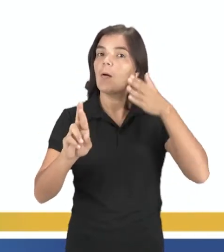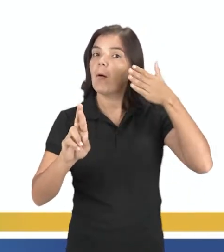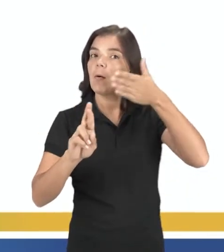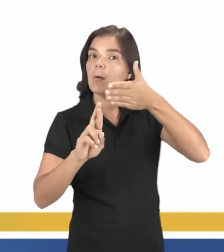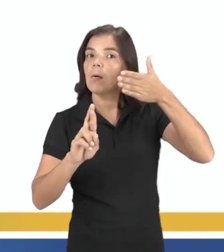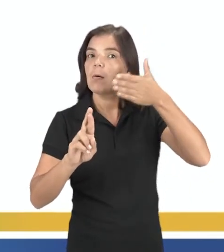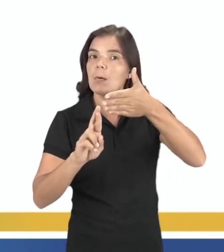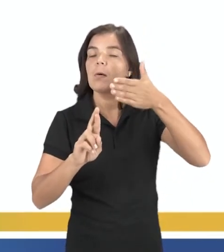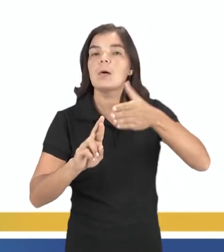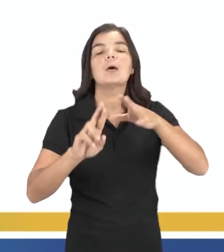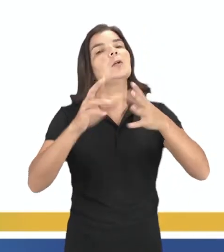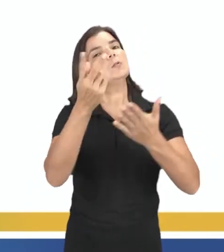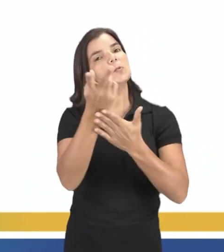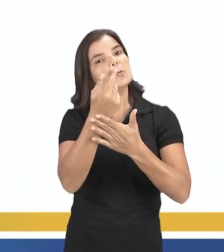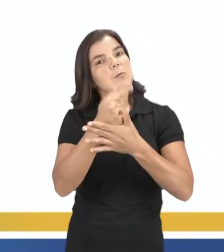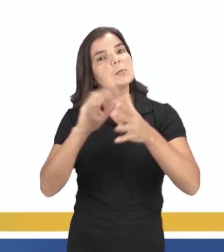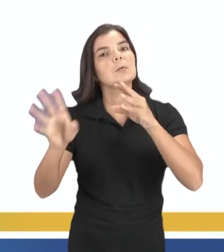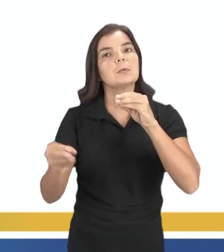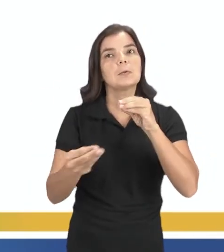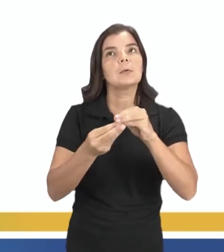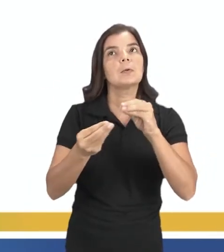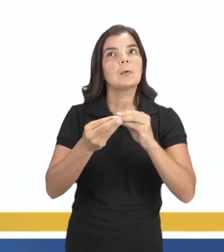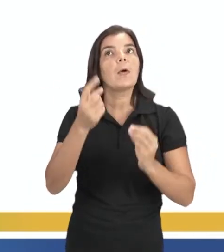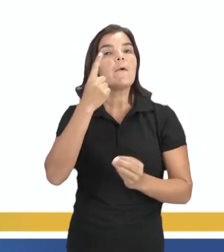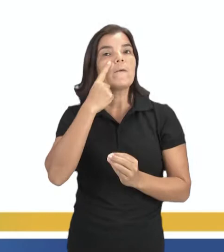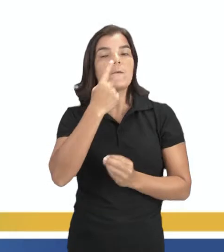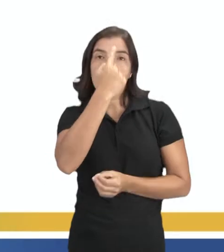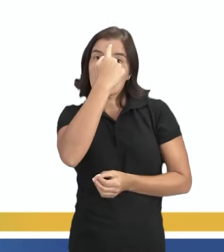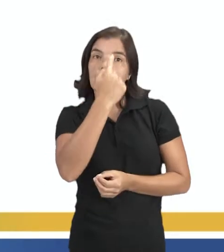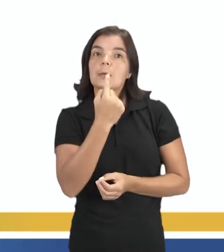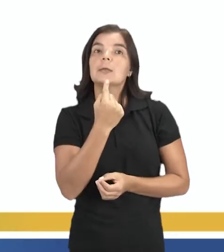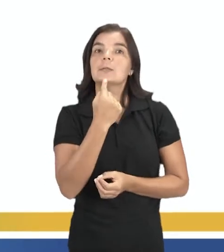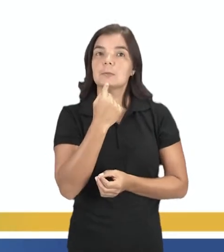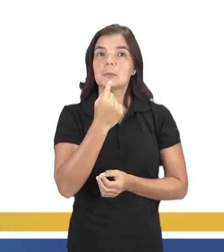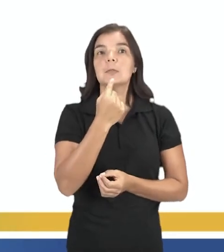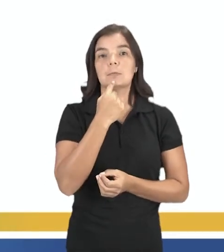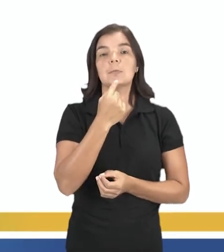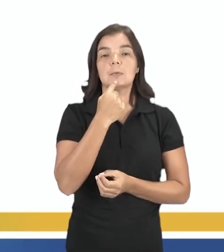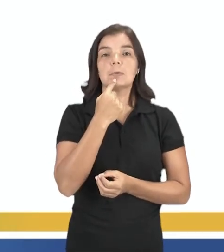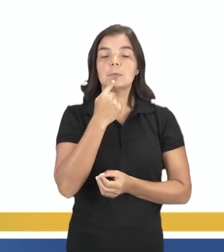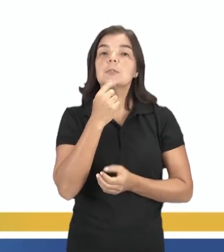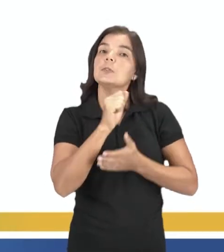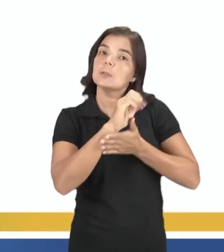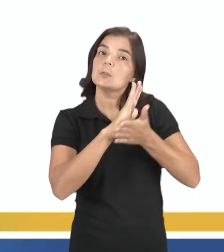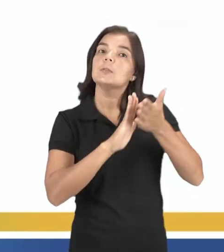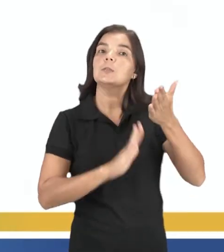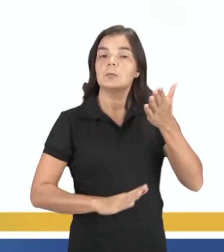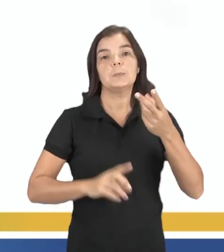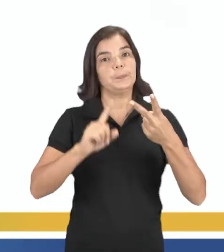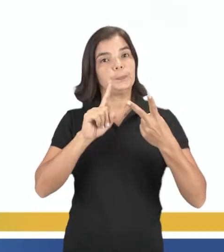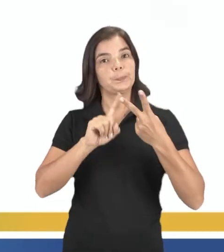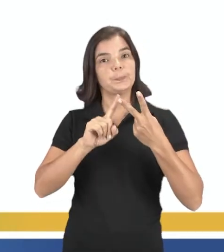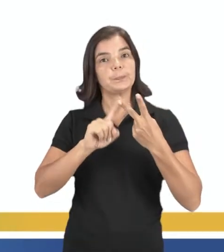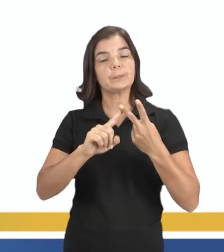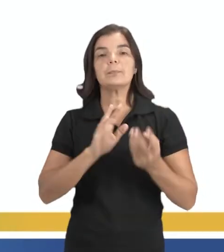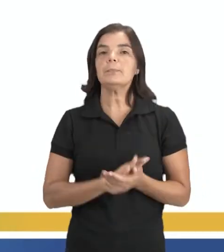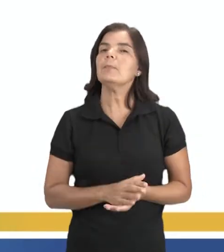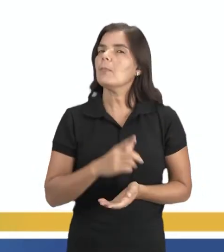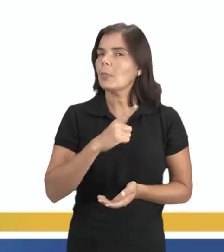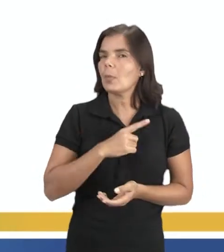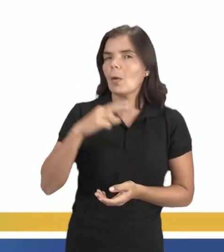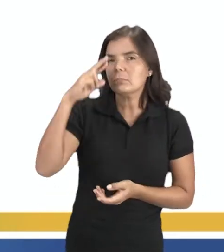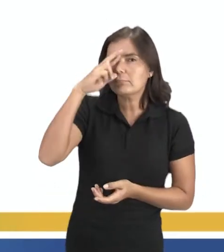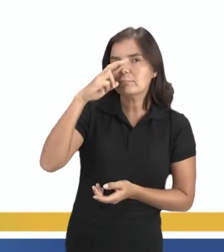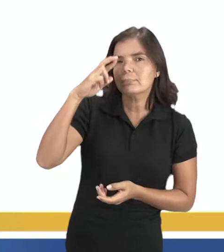às artes integradas. Observem aqui nessa imagem, pessoal, da atividade 2, tá? Nós estamos